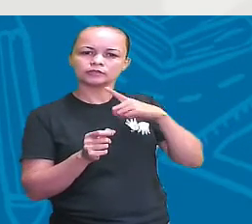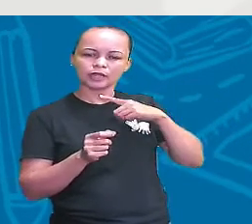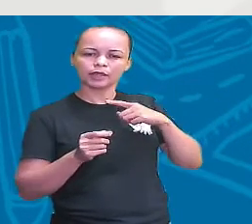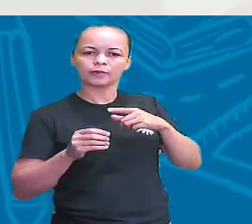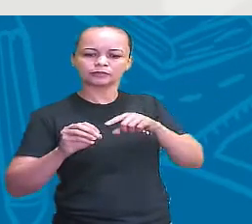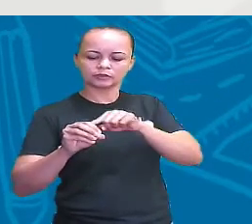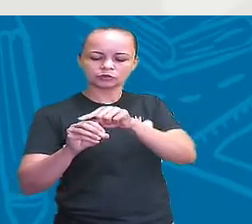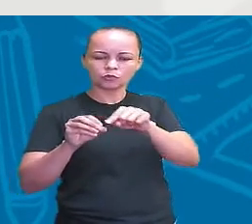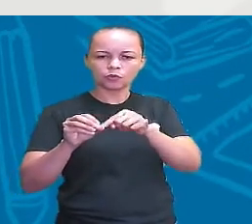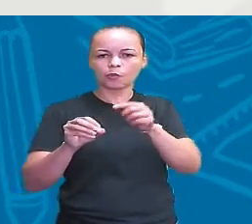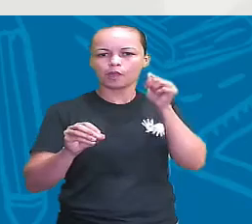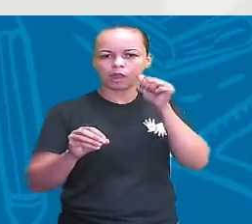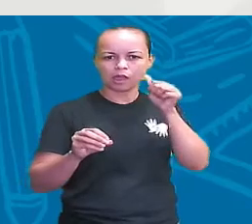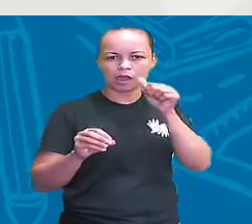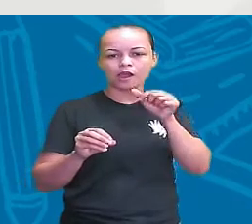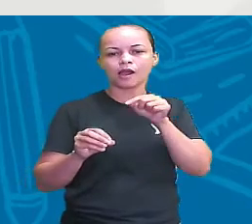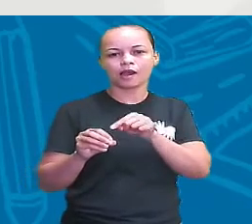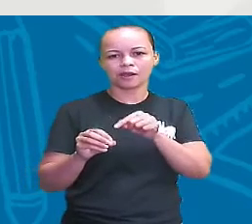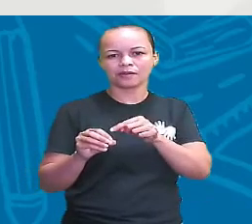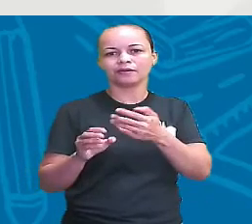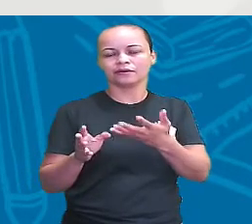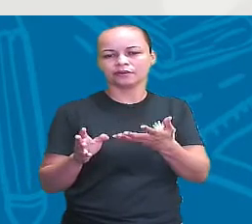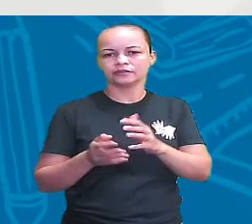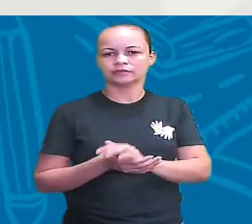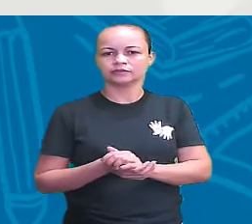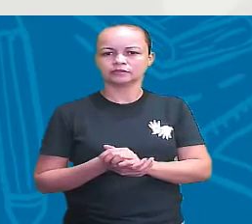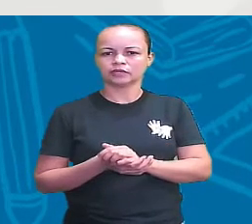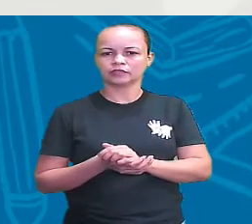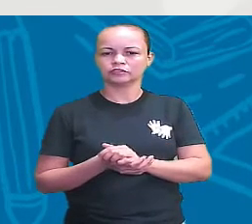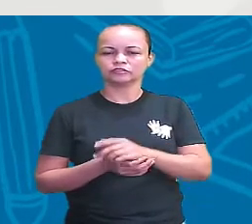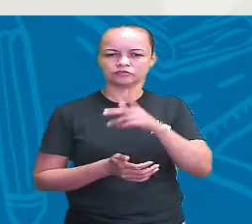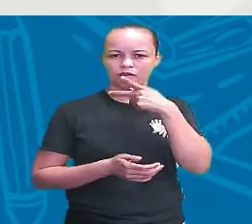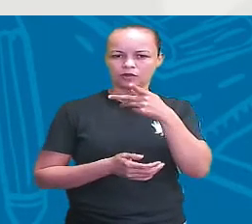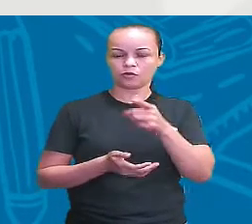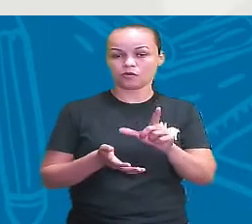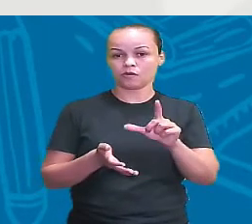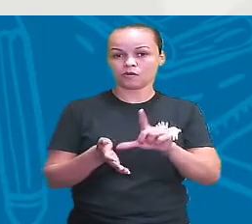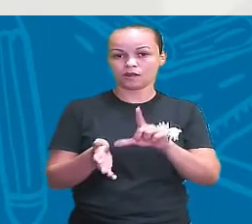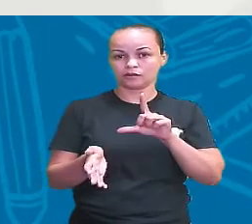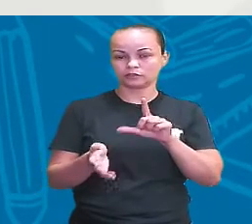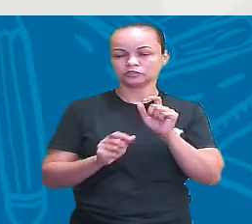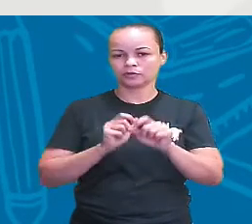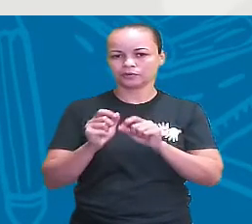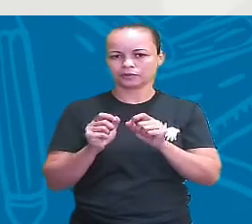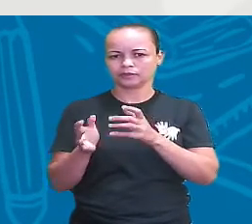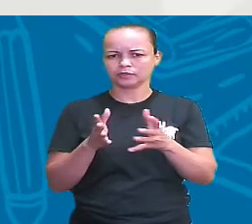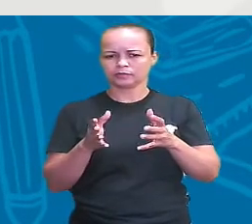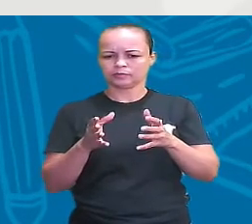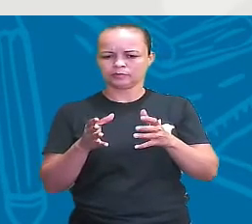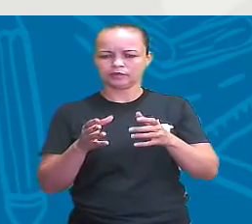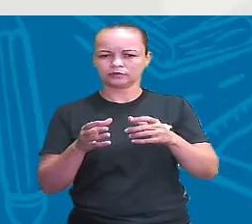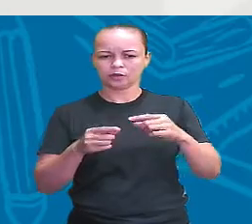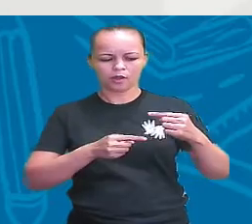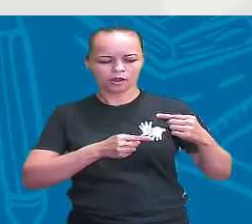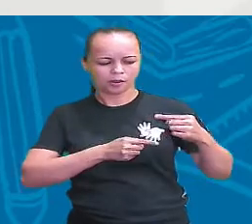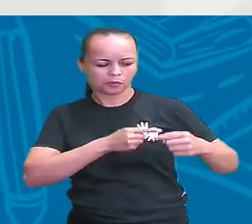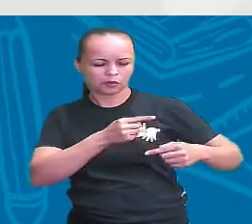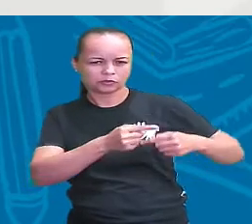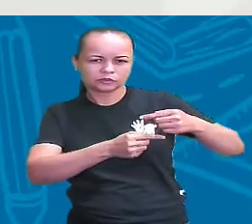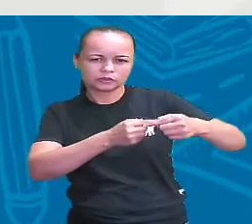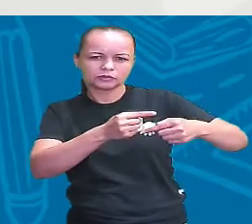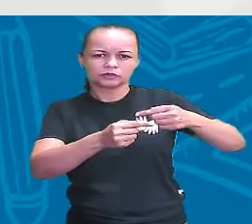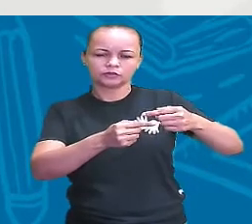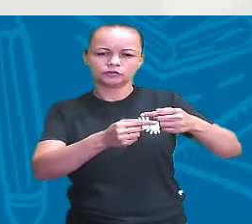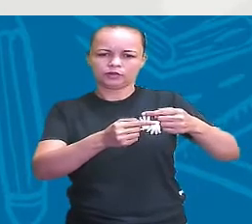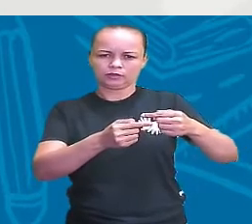feminino. E aí, por isso que a gente falou anteriormente, será que o garantidor para eu ter uma reprodução sexuada é a presença do